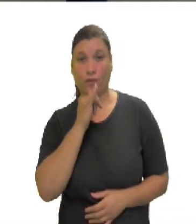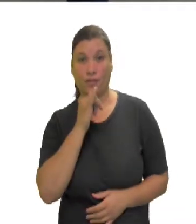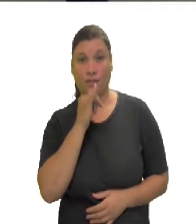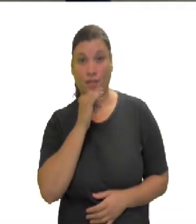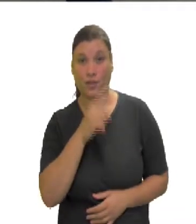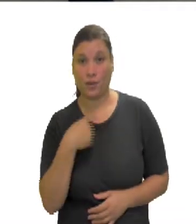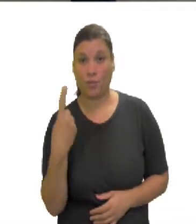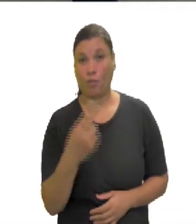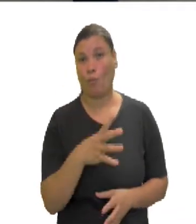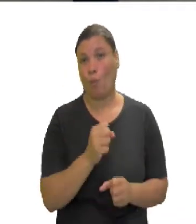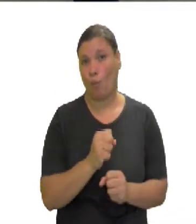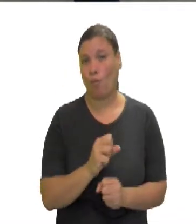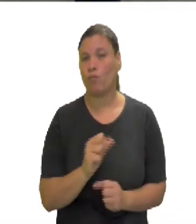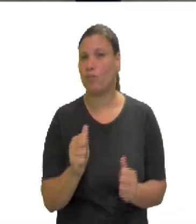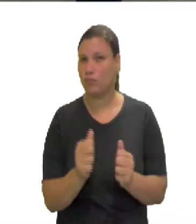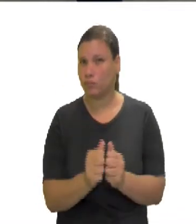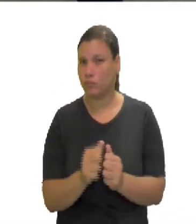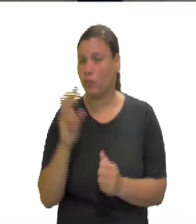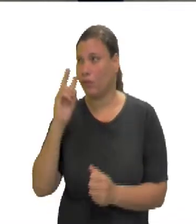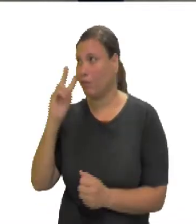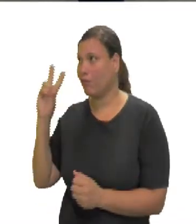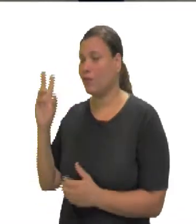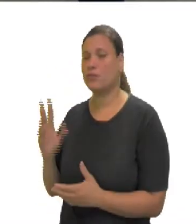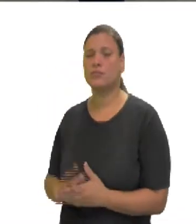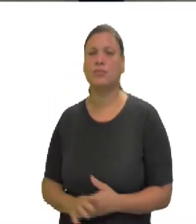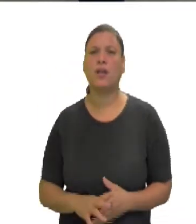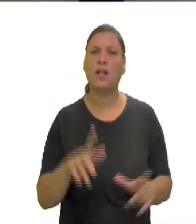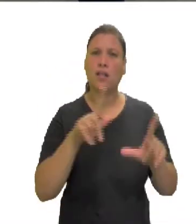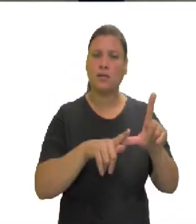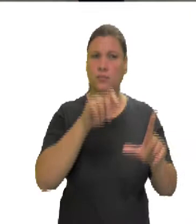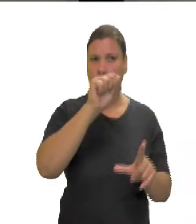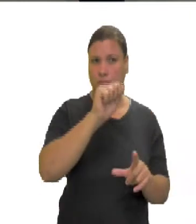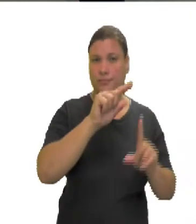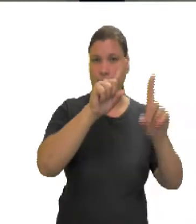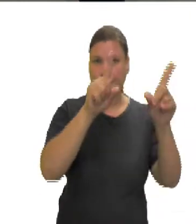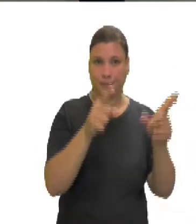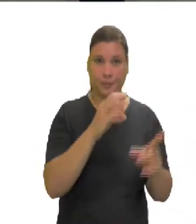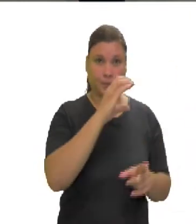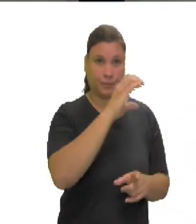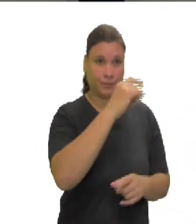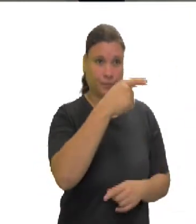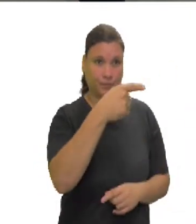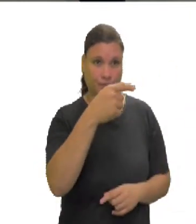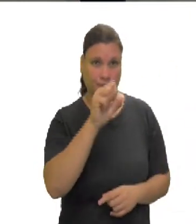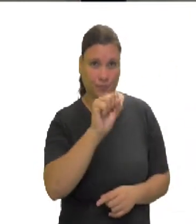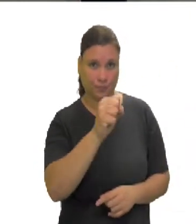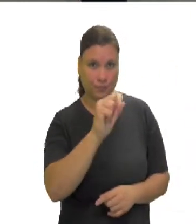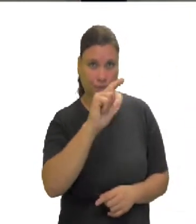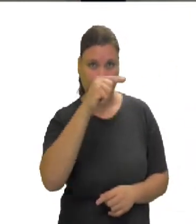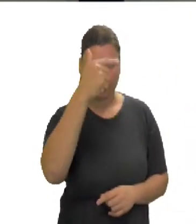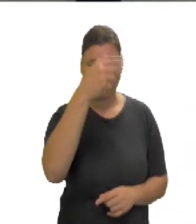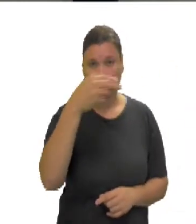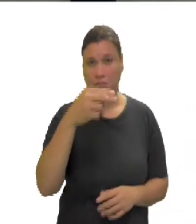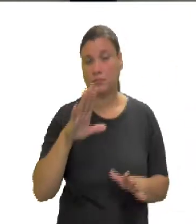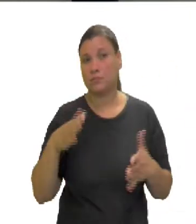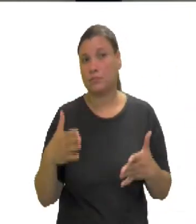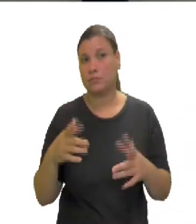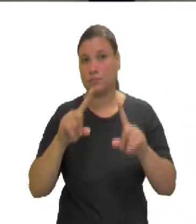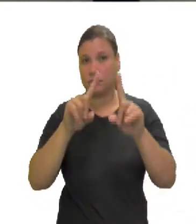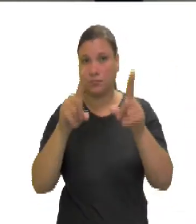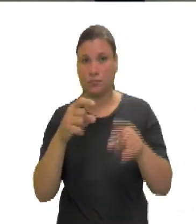exemplos aqui. Eu tenho o primeiro termo, que é C, quadrado do primeiro termo, menos